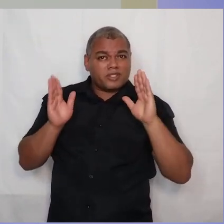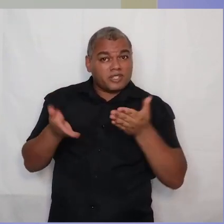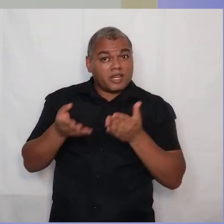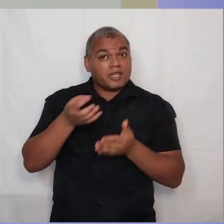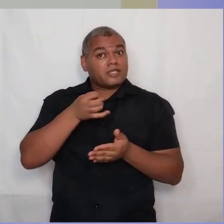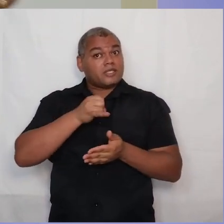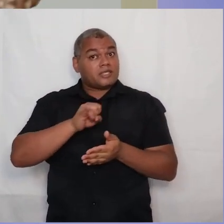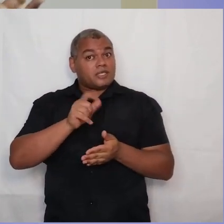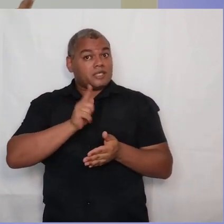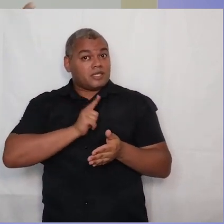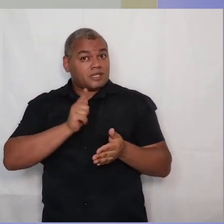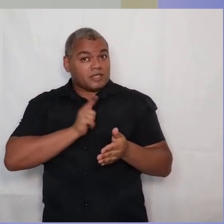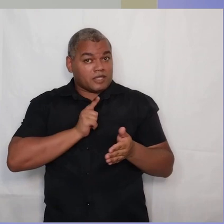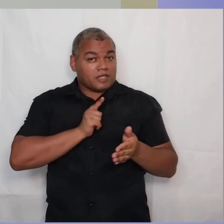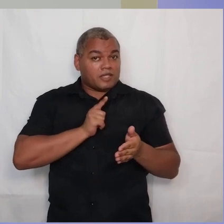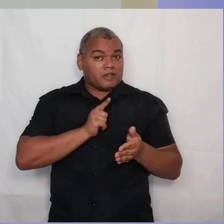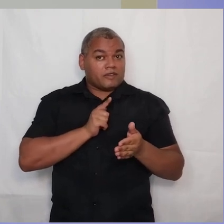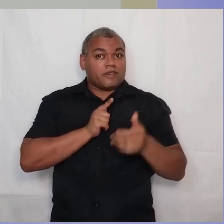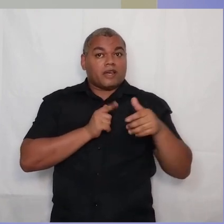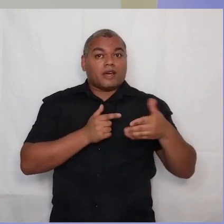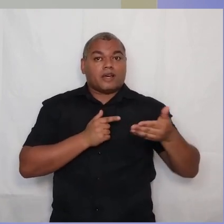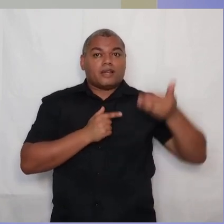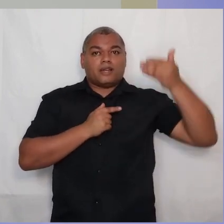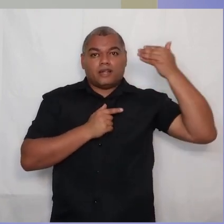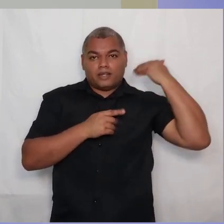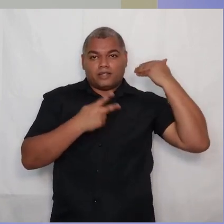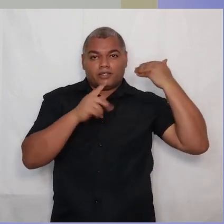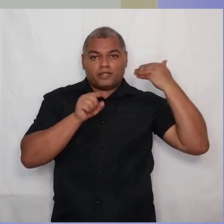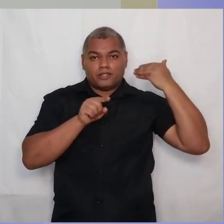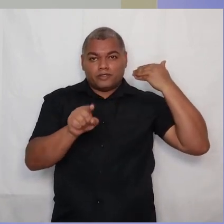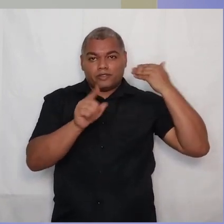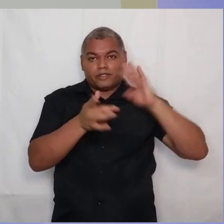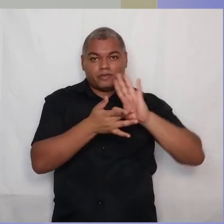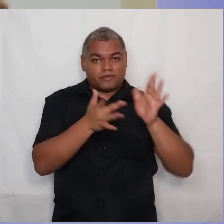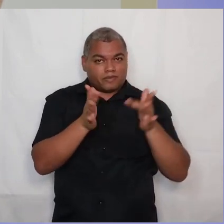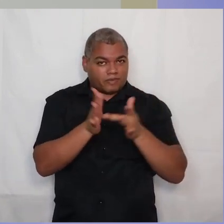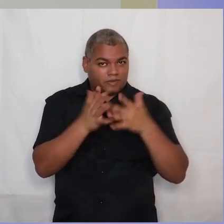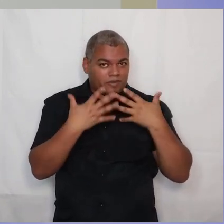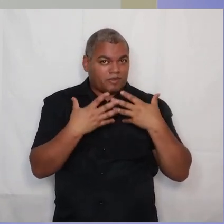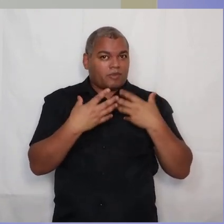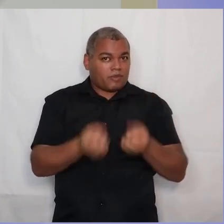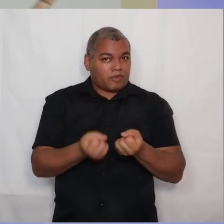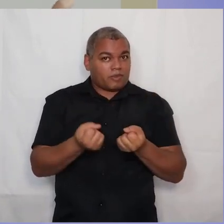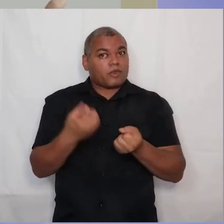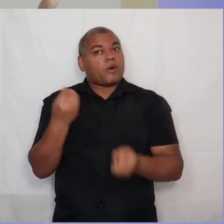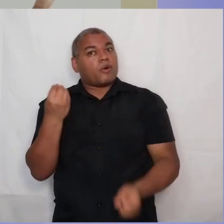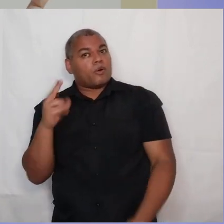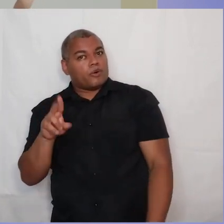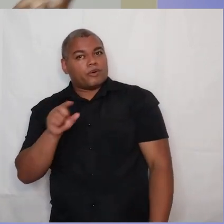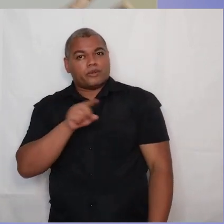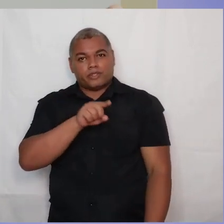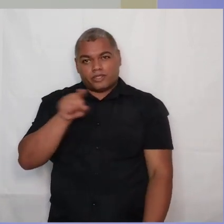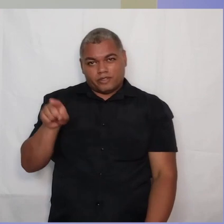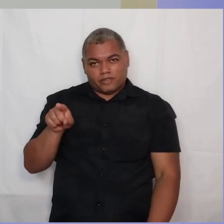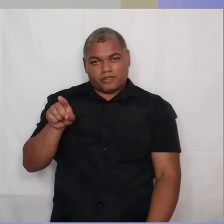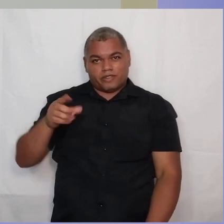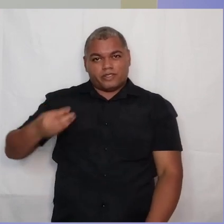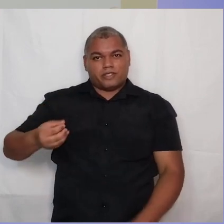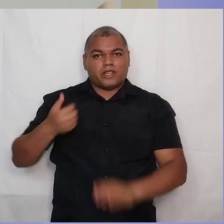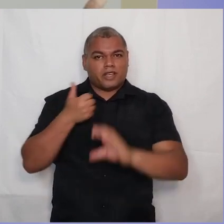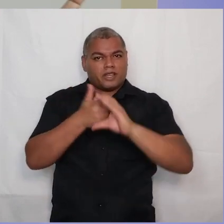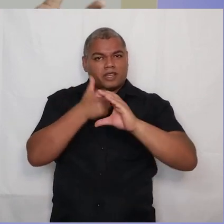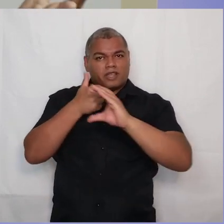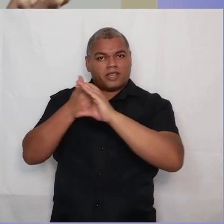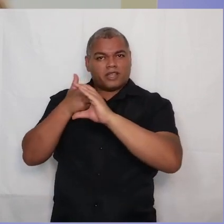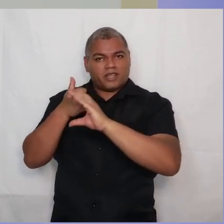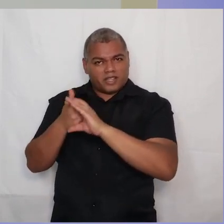um momento antes da sua conversão, se é que você não é um filho de crente, que sempre viveu na igreja e ama o Senhor Jesus Cristo, porque isso também